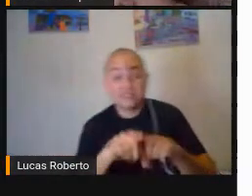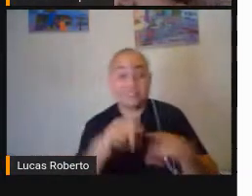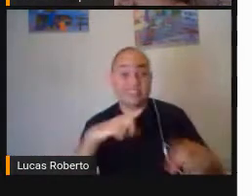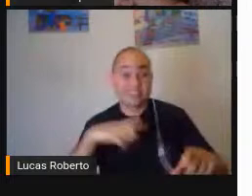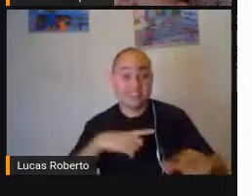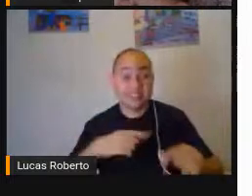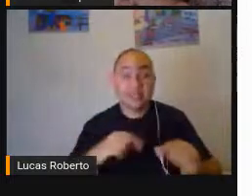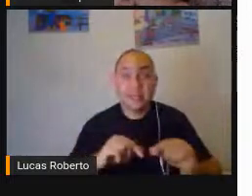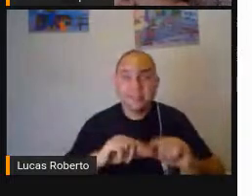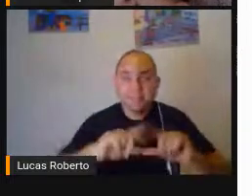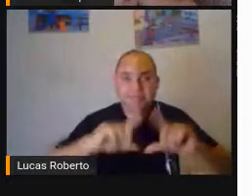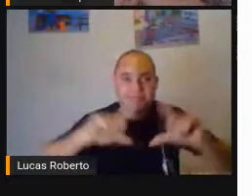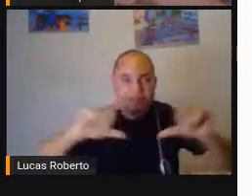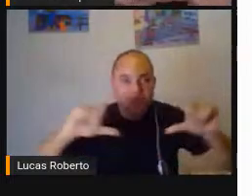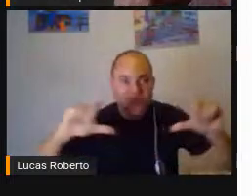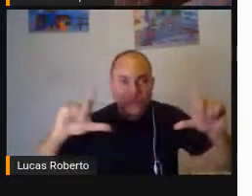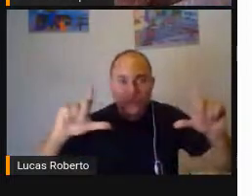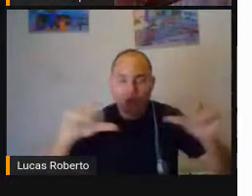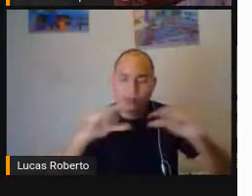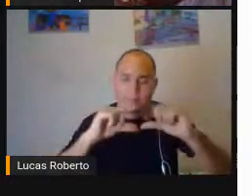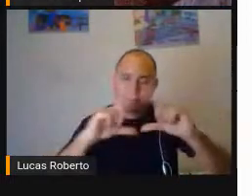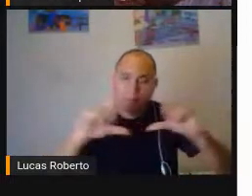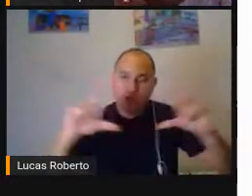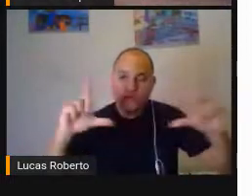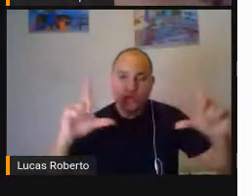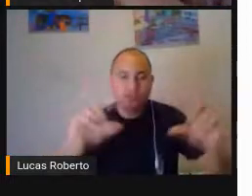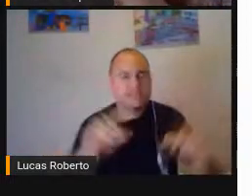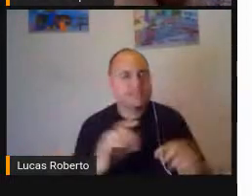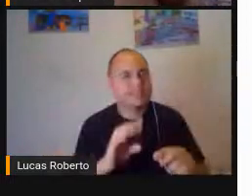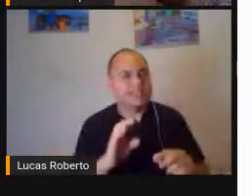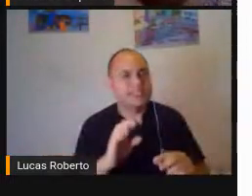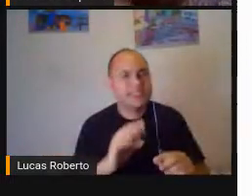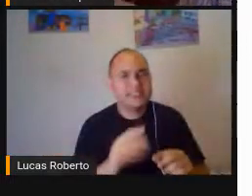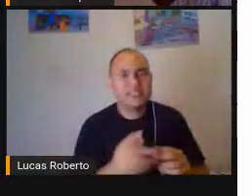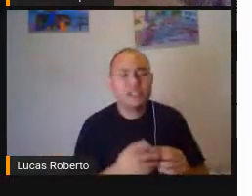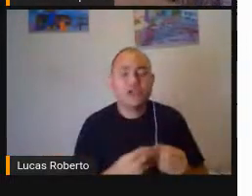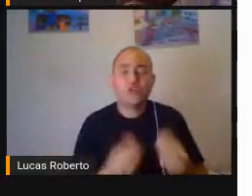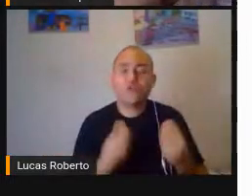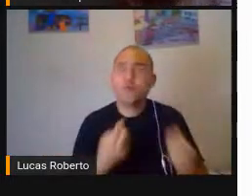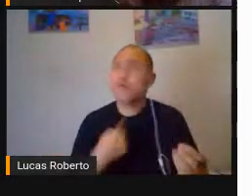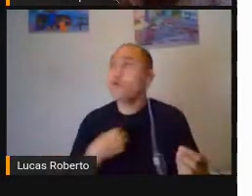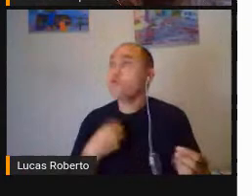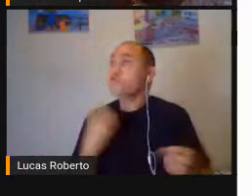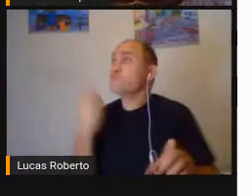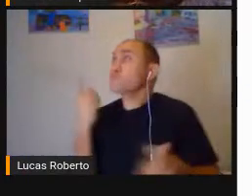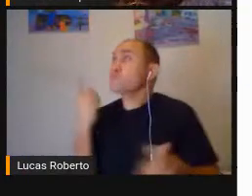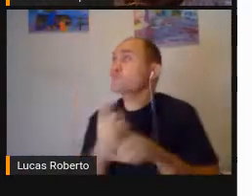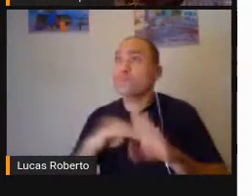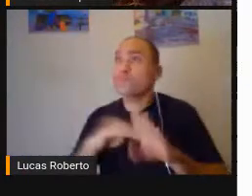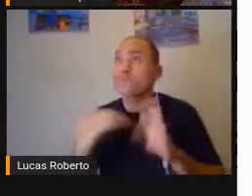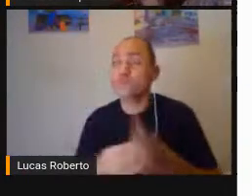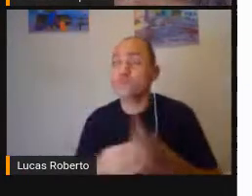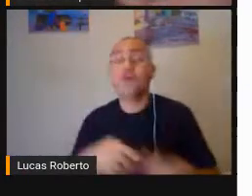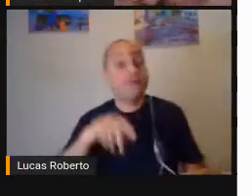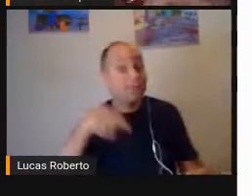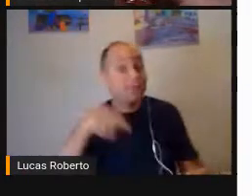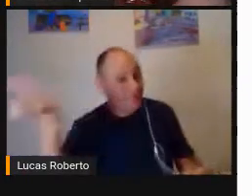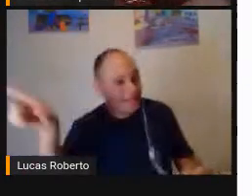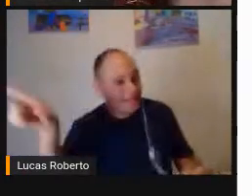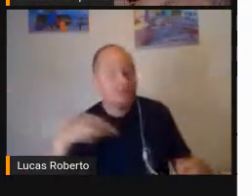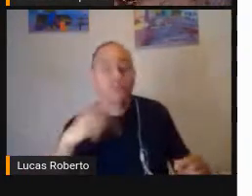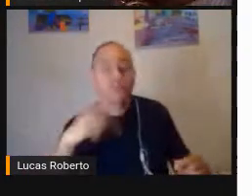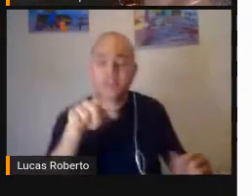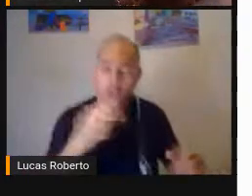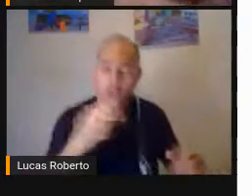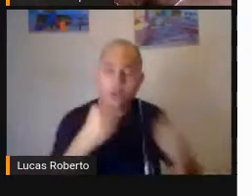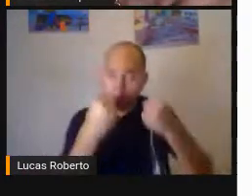É toda uma barra De ferramenta E Delusa Como é que eu acho Isso tudo Lá no Chrome A gente digita Lá no Google